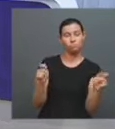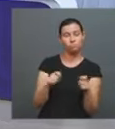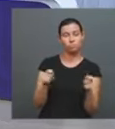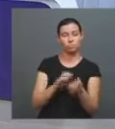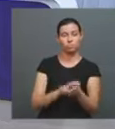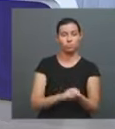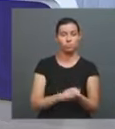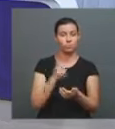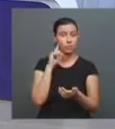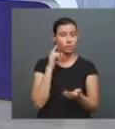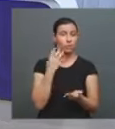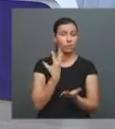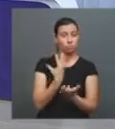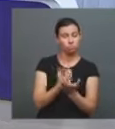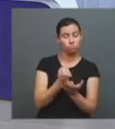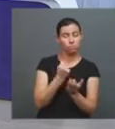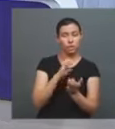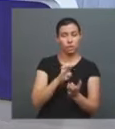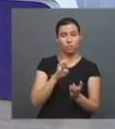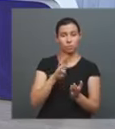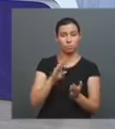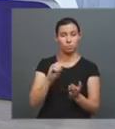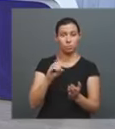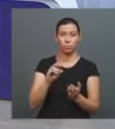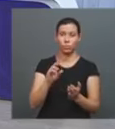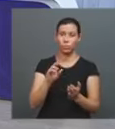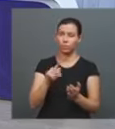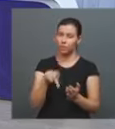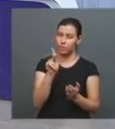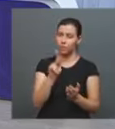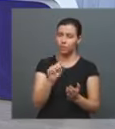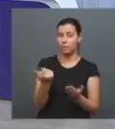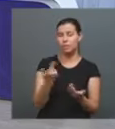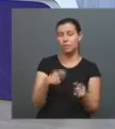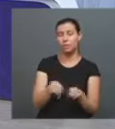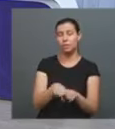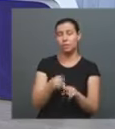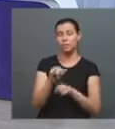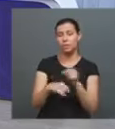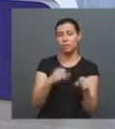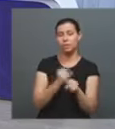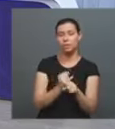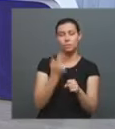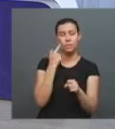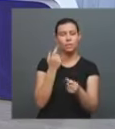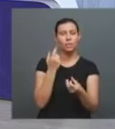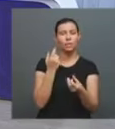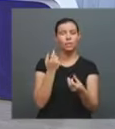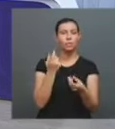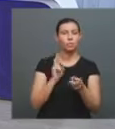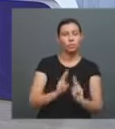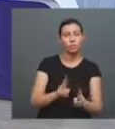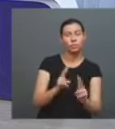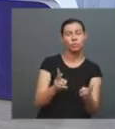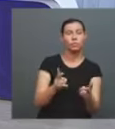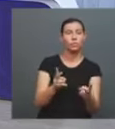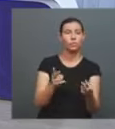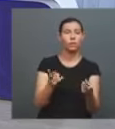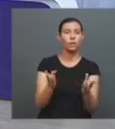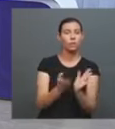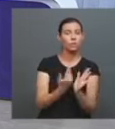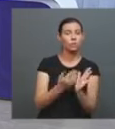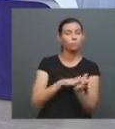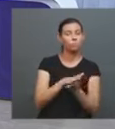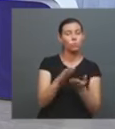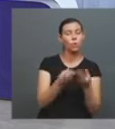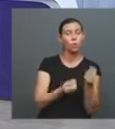-books, internet, no início do jornal foi dito, será que é uma tendência que veio para ficar? Como que ficam, então, os livros impressos? Como você